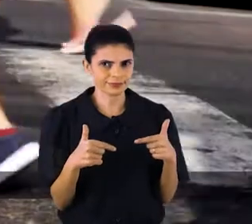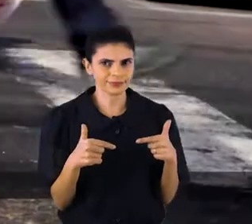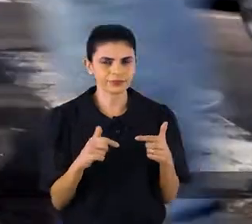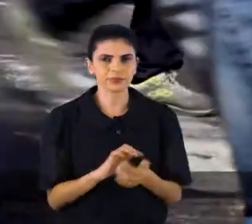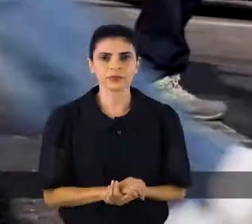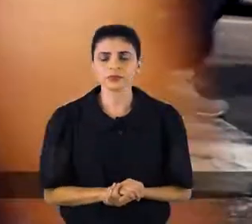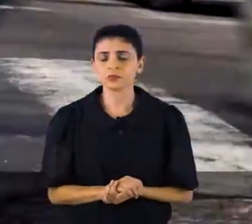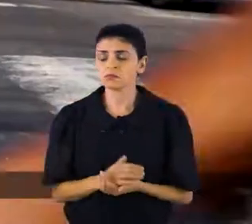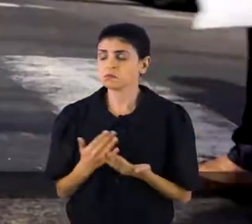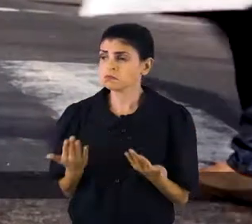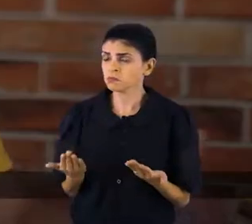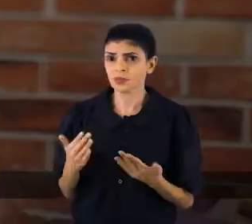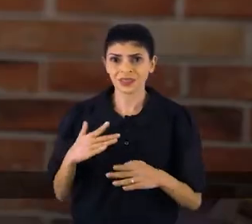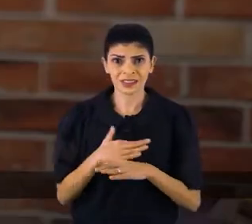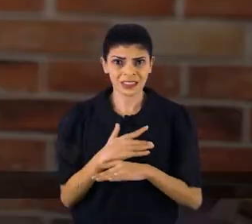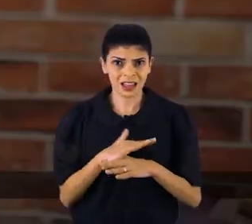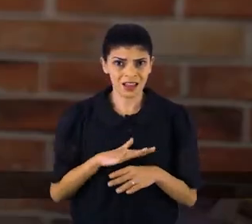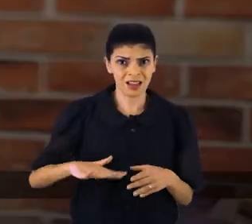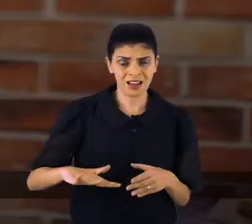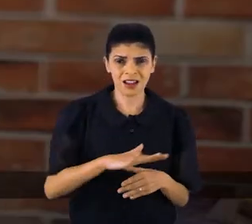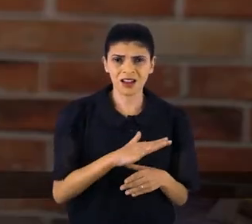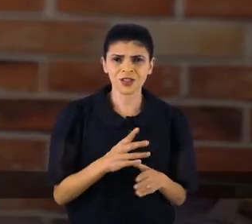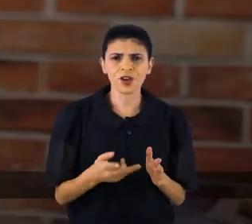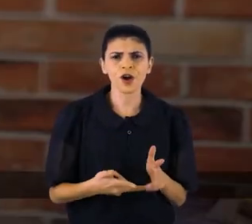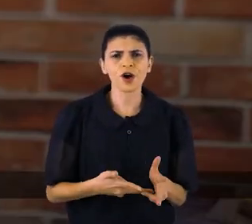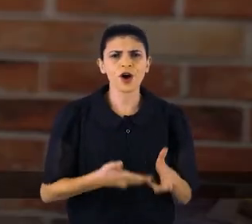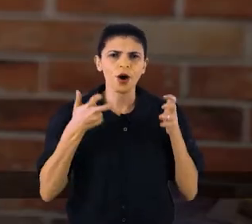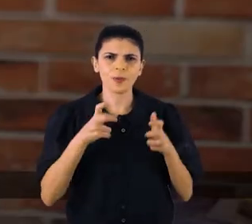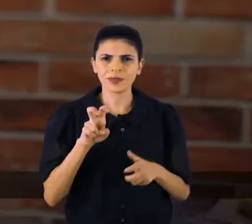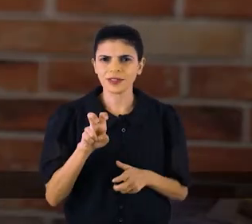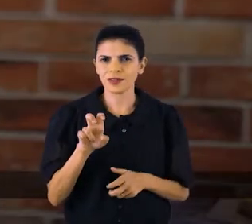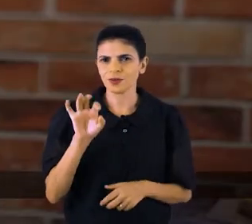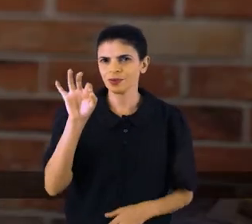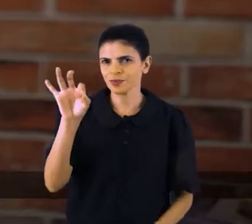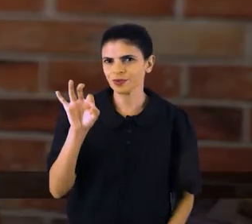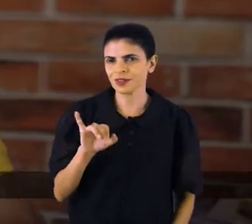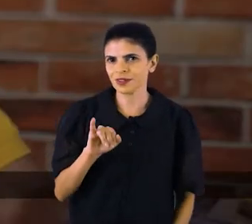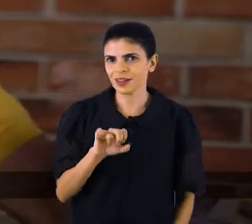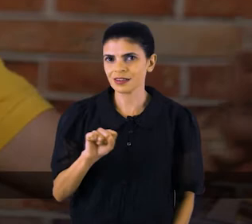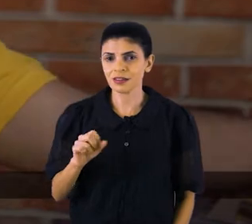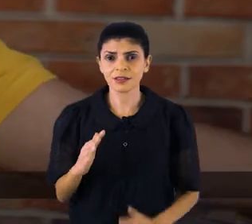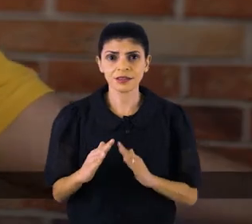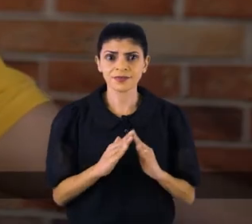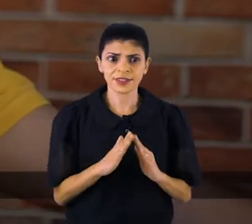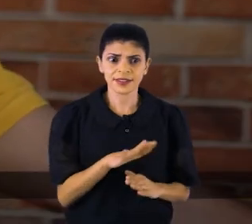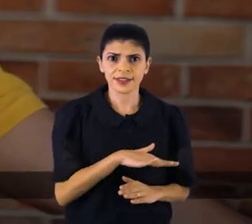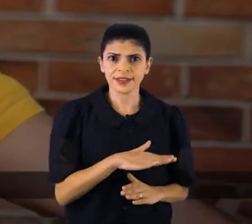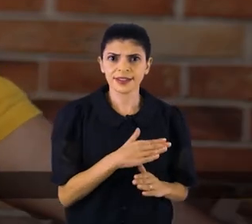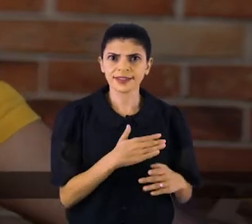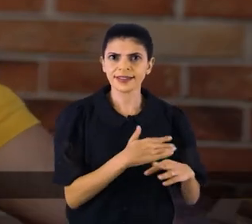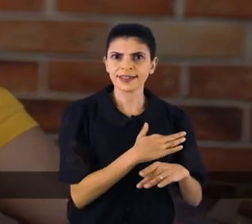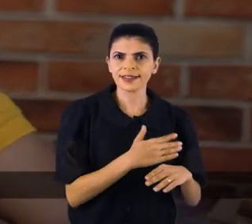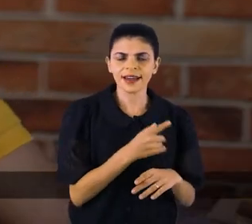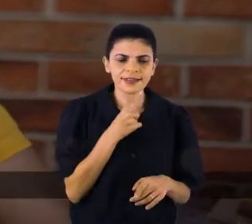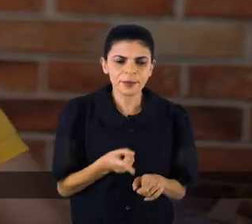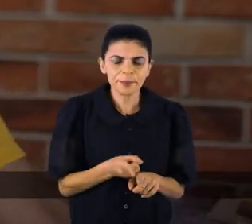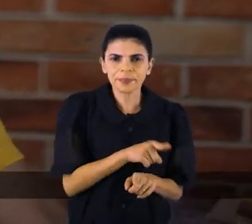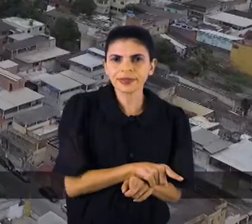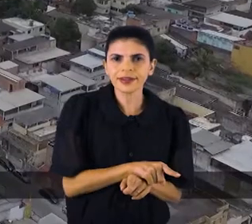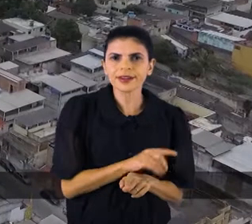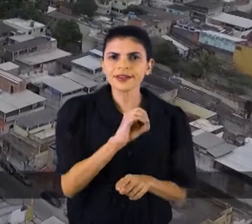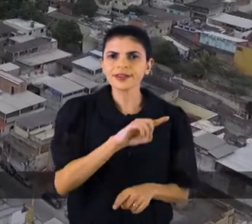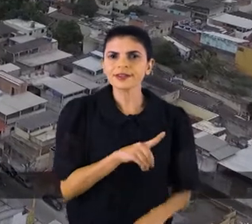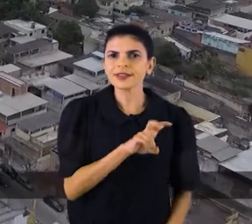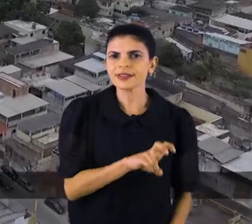emprego e renda. Nós não podemos ter uma cidade cobrando 5% de ISS e a cidade vizinha cobrando 0